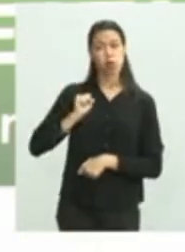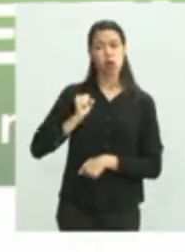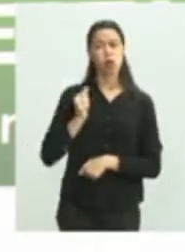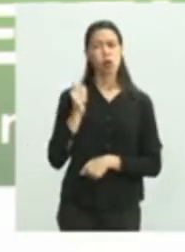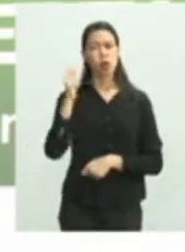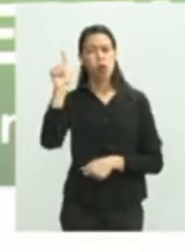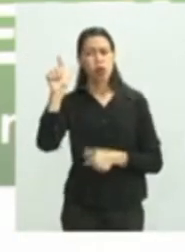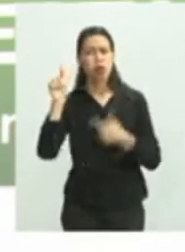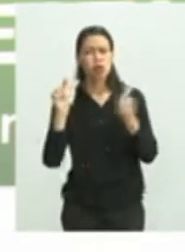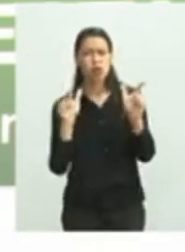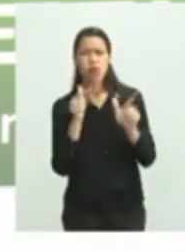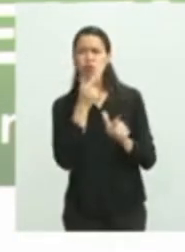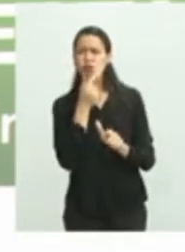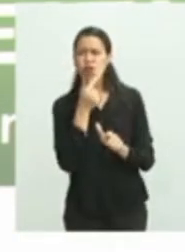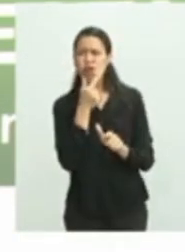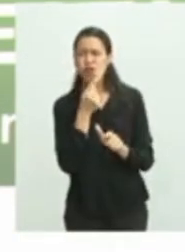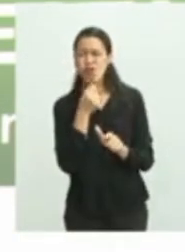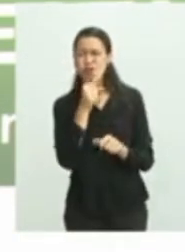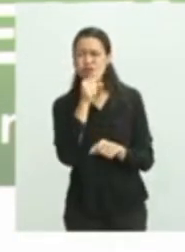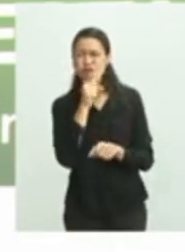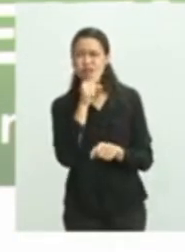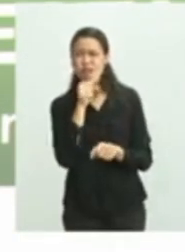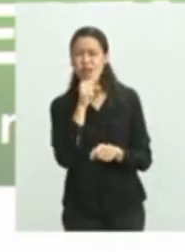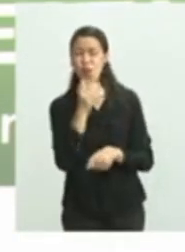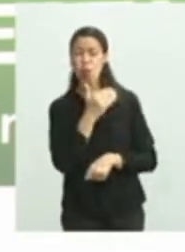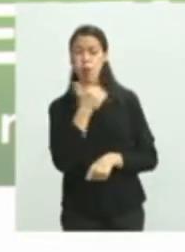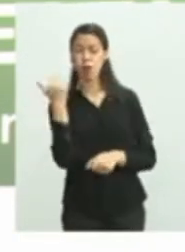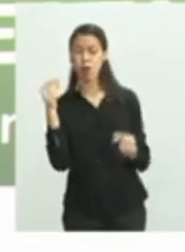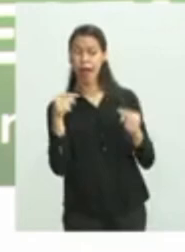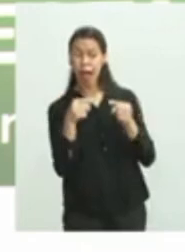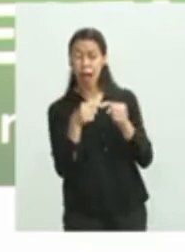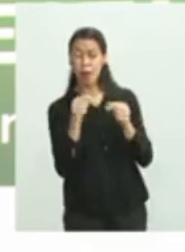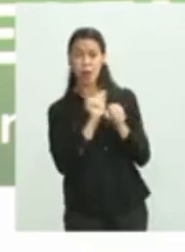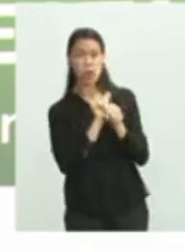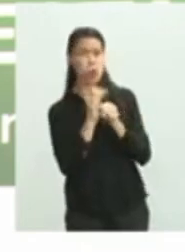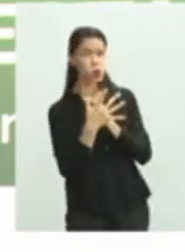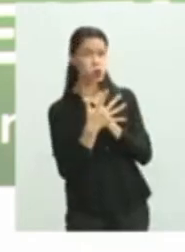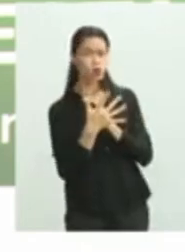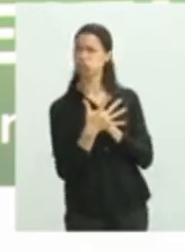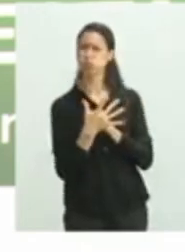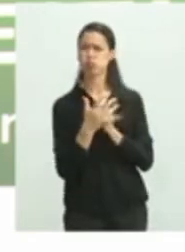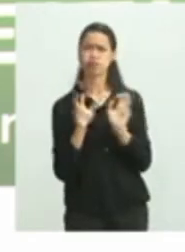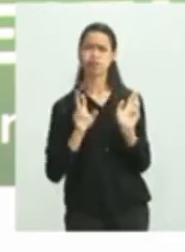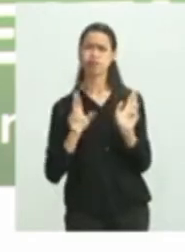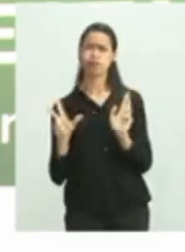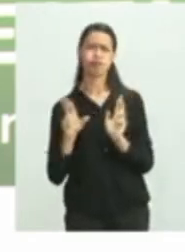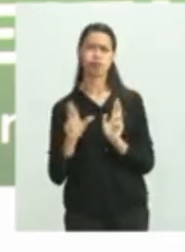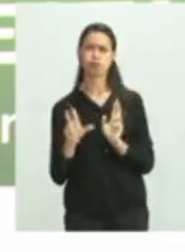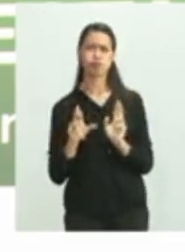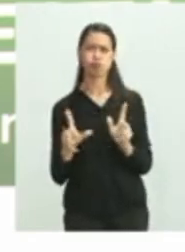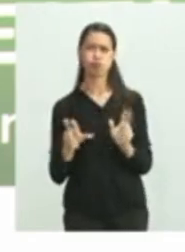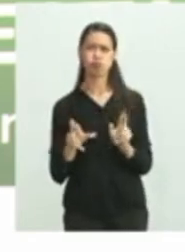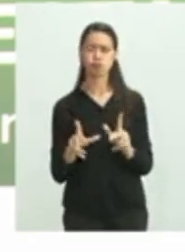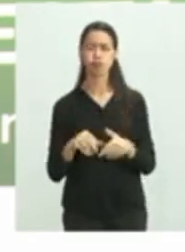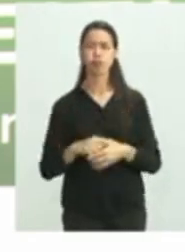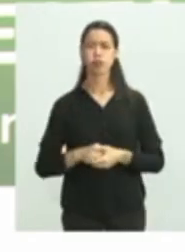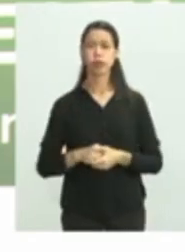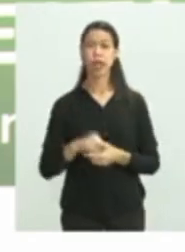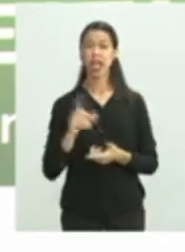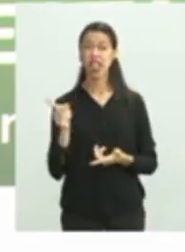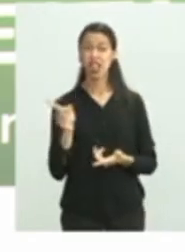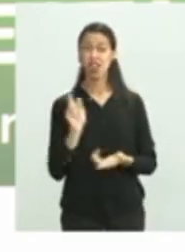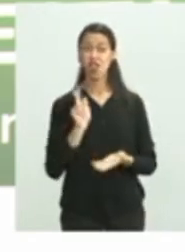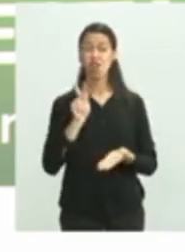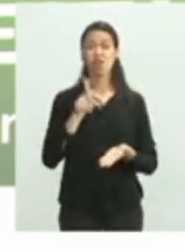que o idoso de Cidrolândia veio a falecer pelo Covid-19. Ou seja, não é verdade